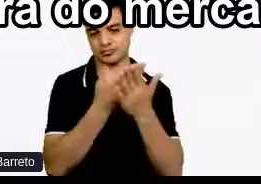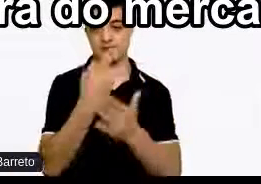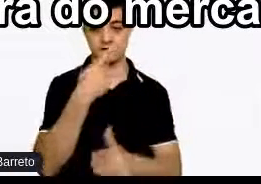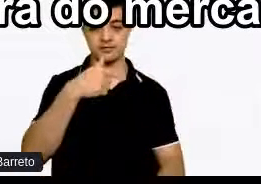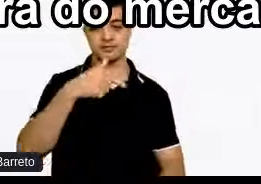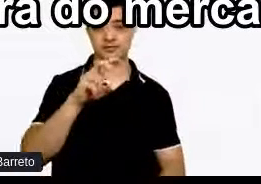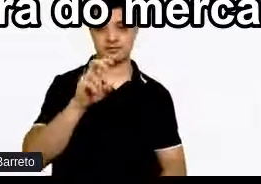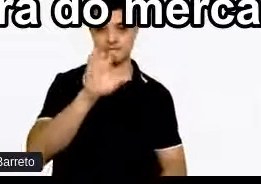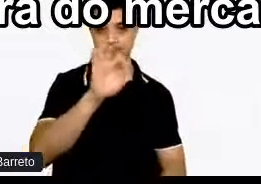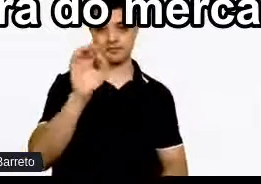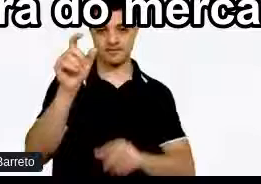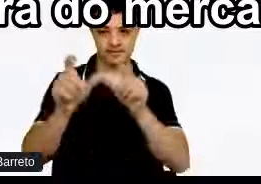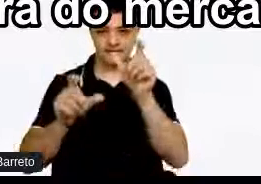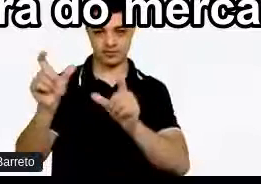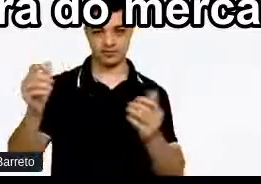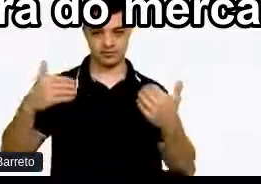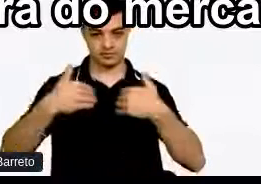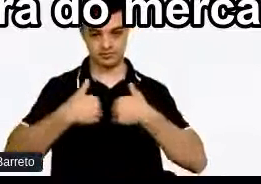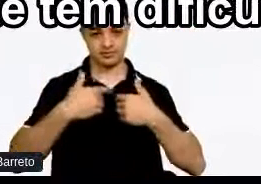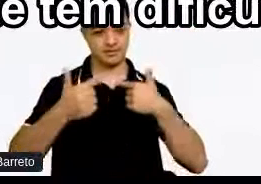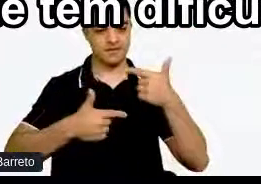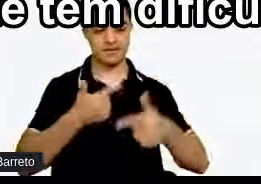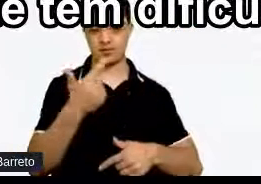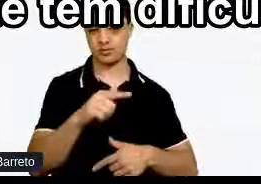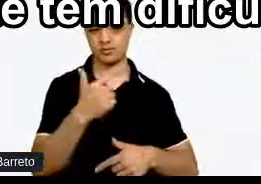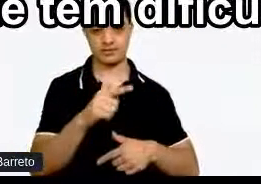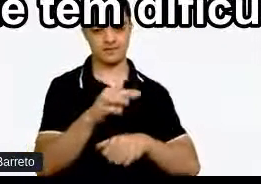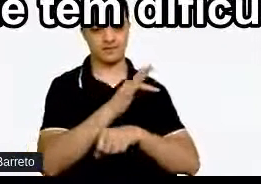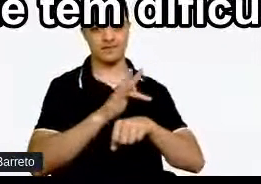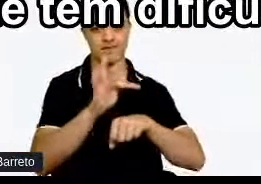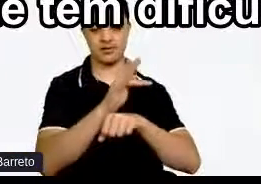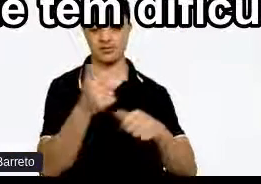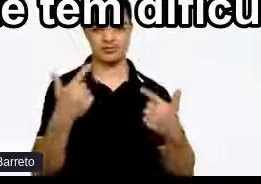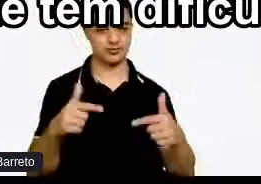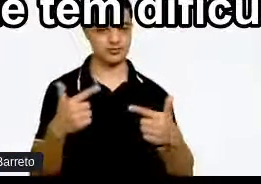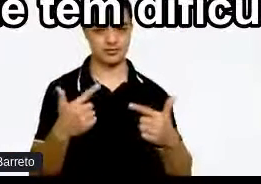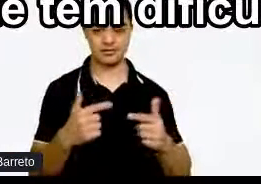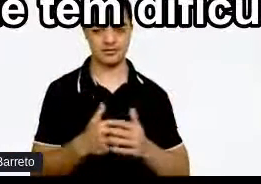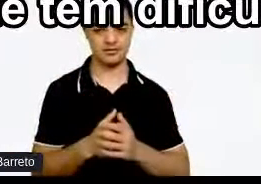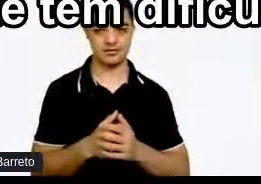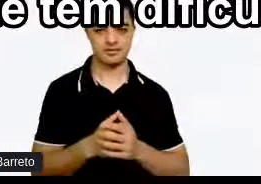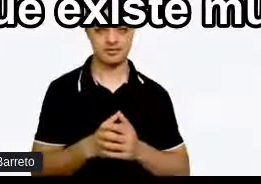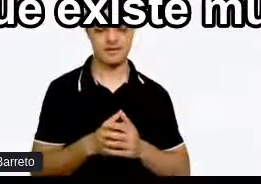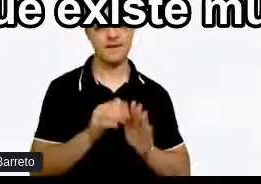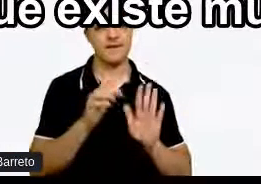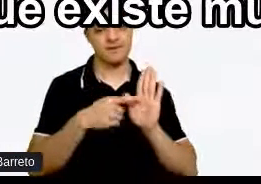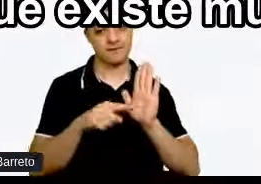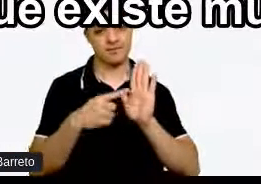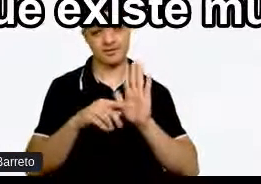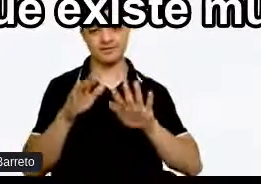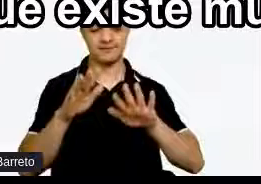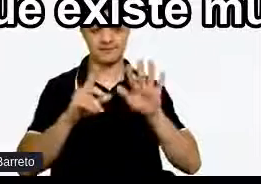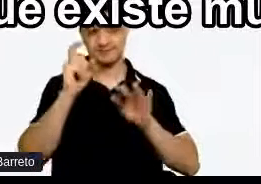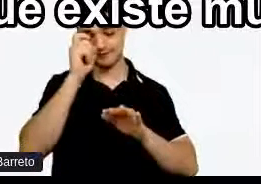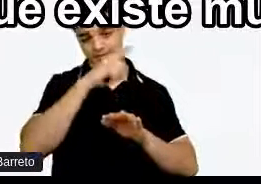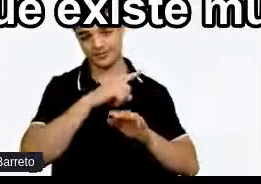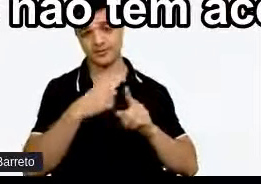autistas Estão fora do mercado De trabalho formal Contudo A gente tem dificuldade Com os dados Pessoal Porque existe Muita